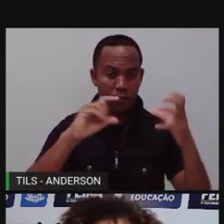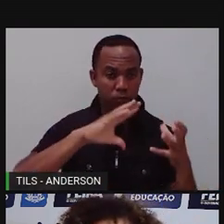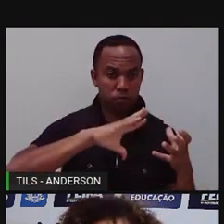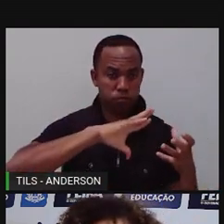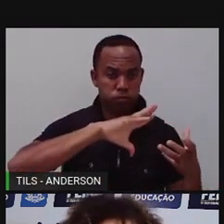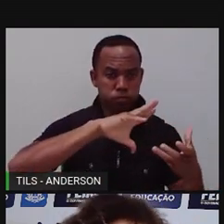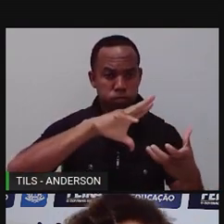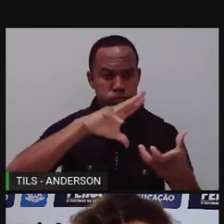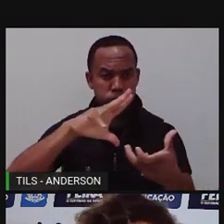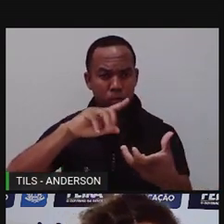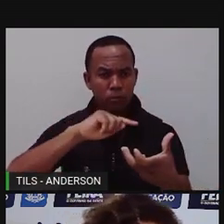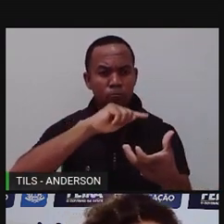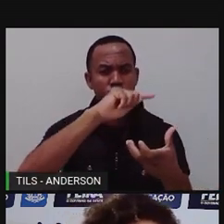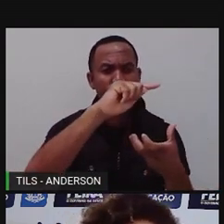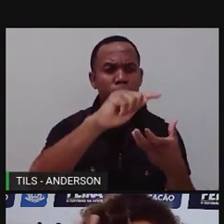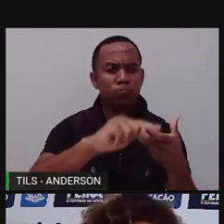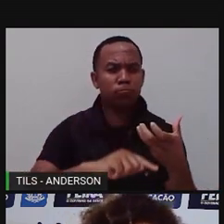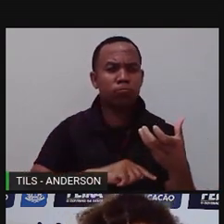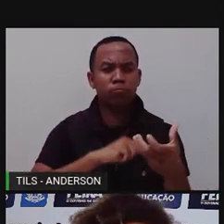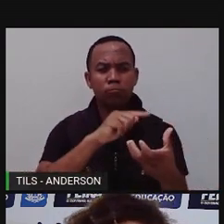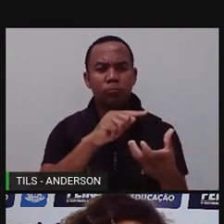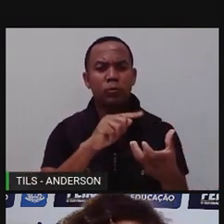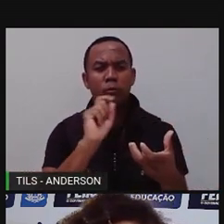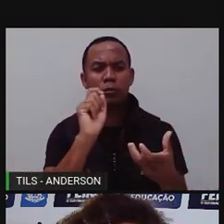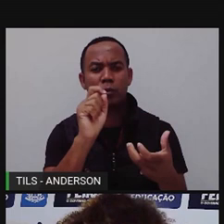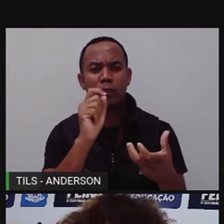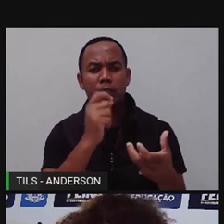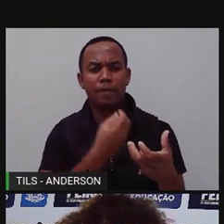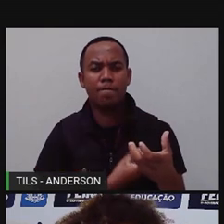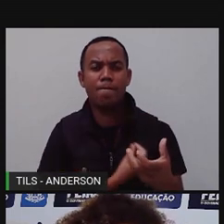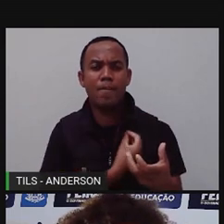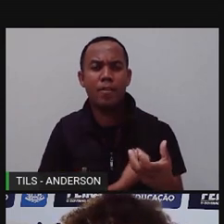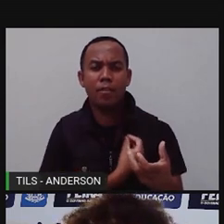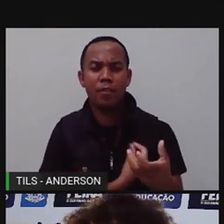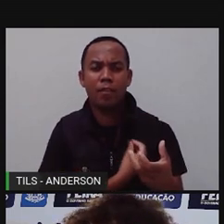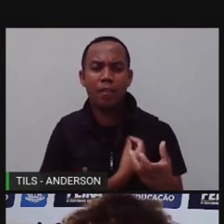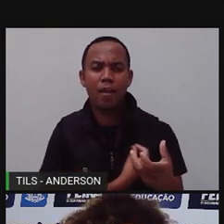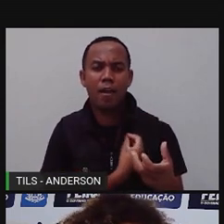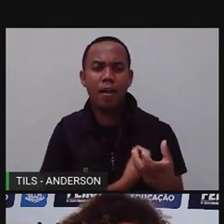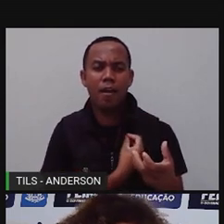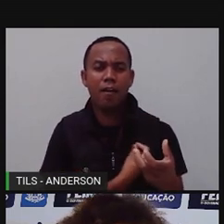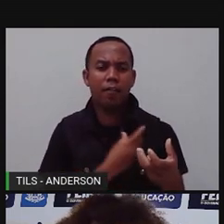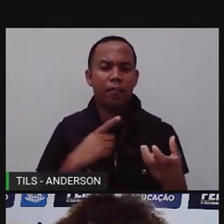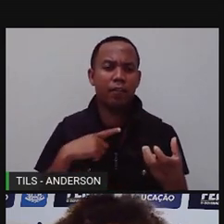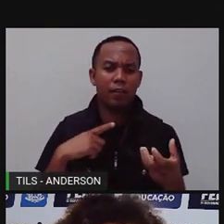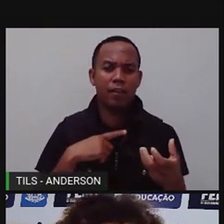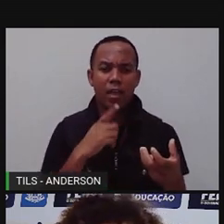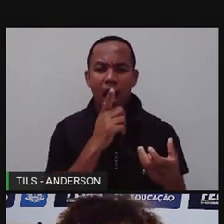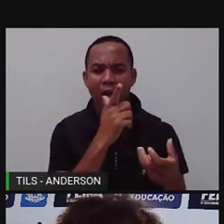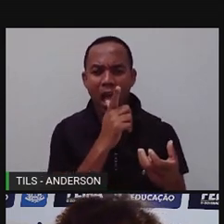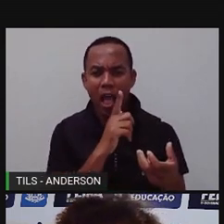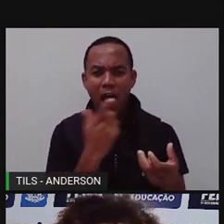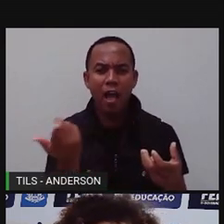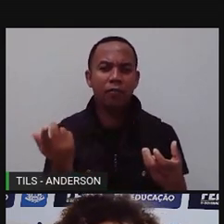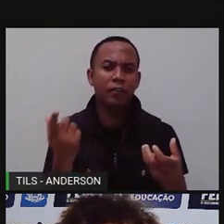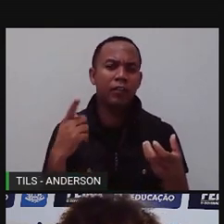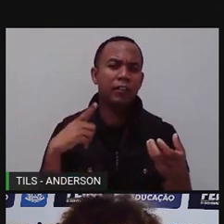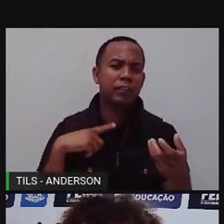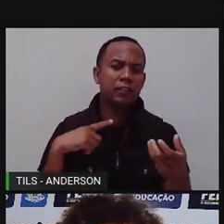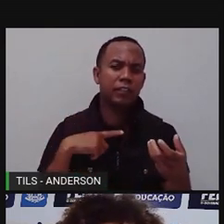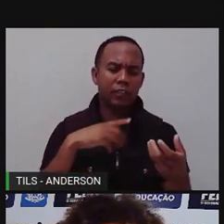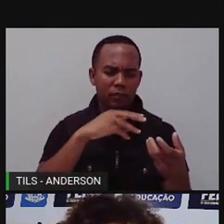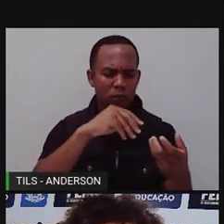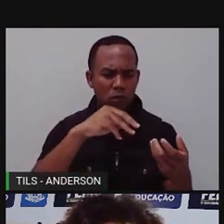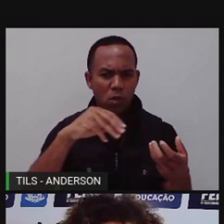traz o quê? Seres vivos, né? E a gente sabe que tem a água aí, que é um ser não vivo, e o